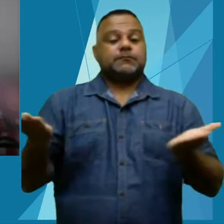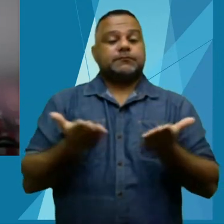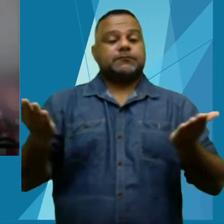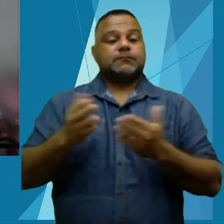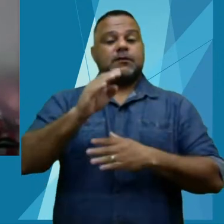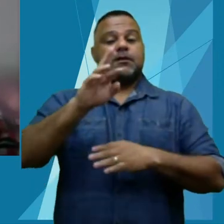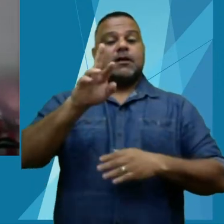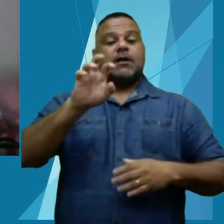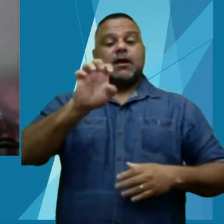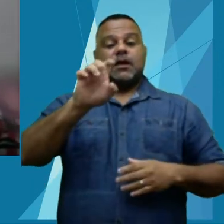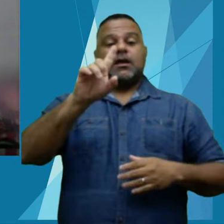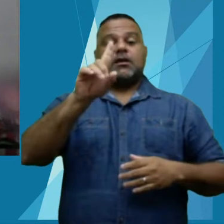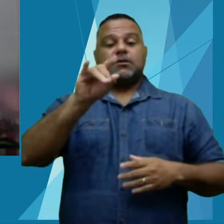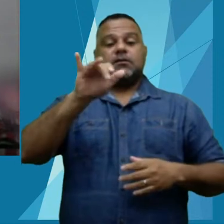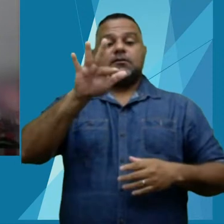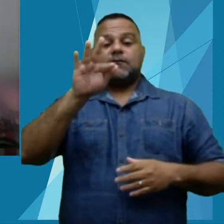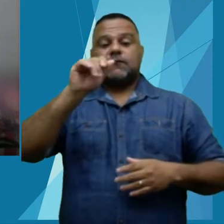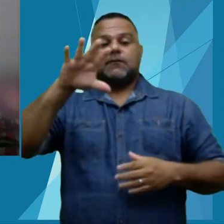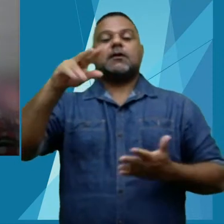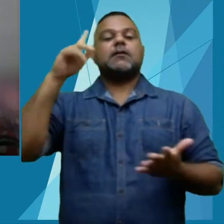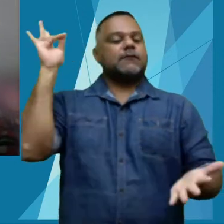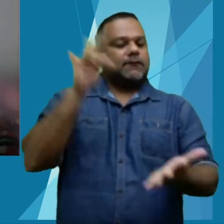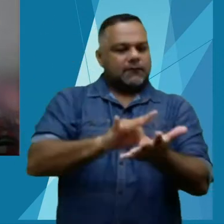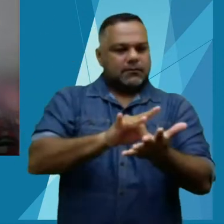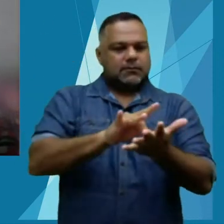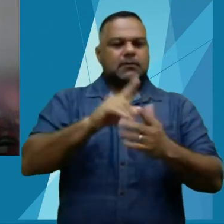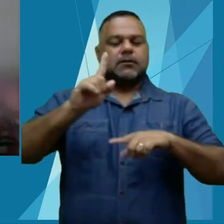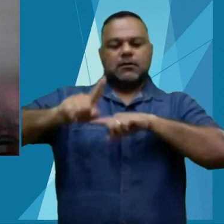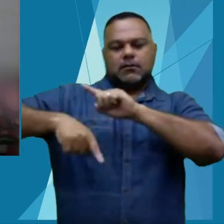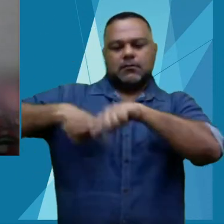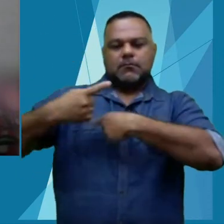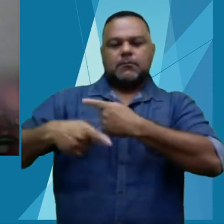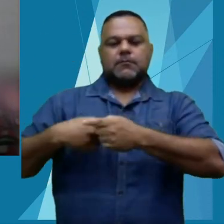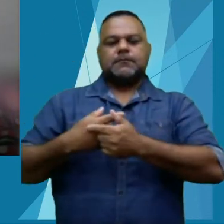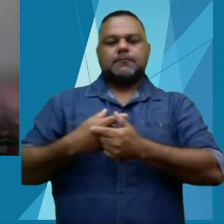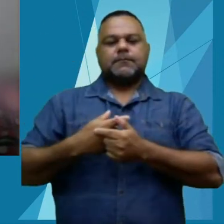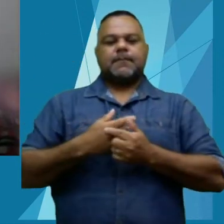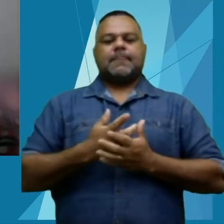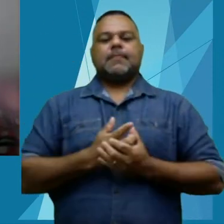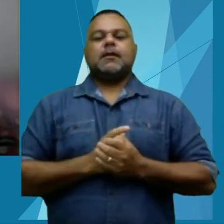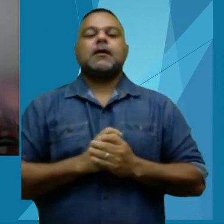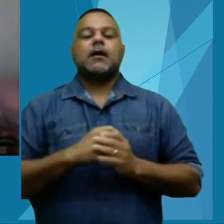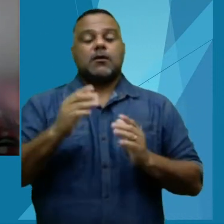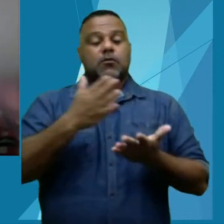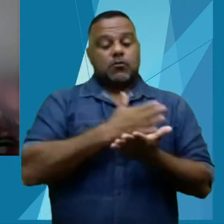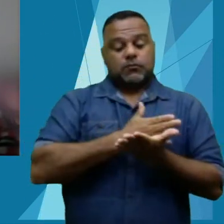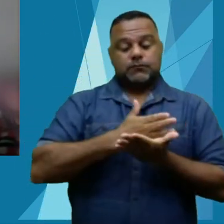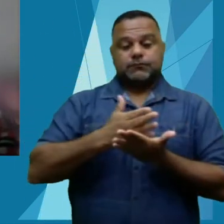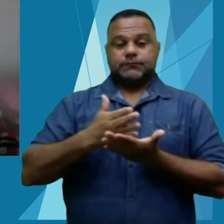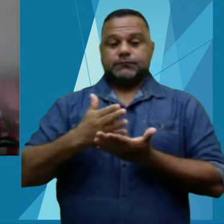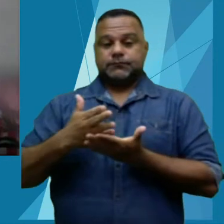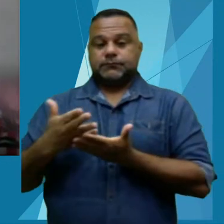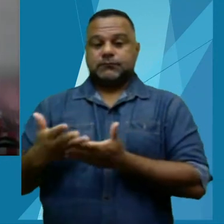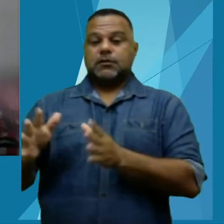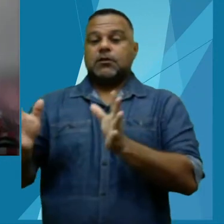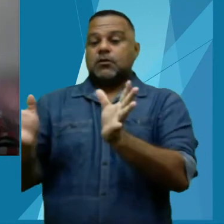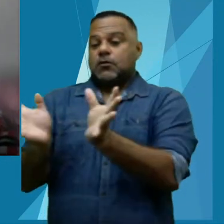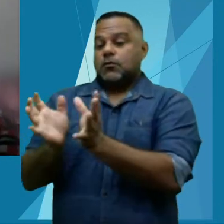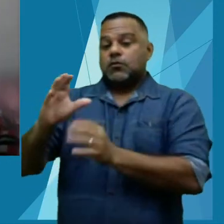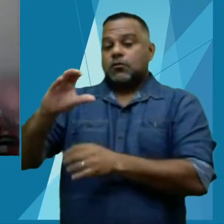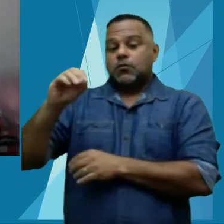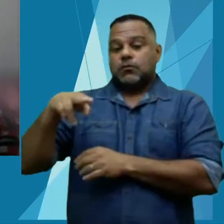EDFAC é uma realidade. Depois, com o funcionamento da editora e do Conselho Editorial,